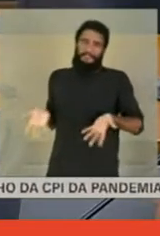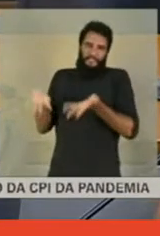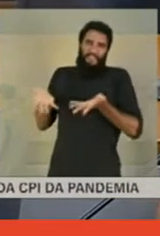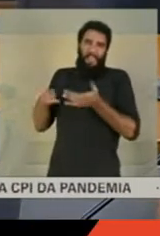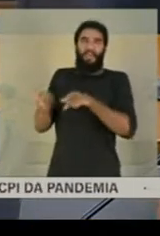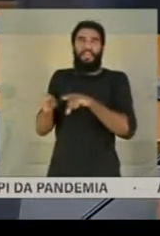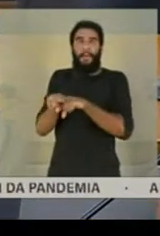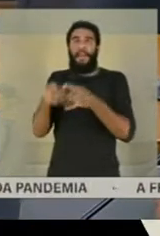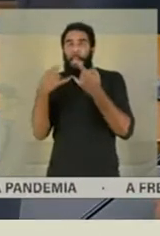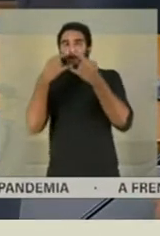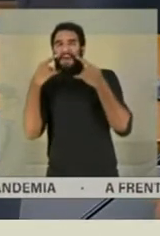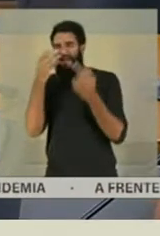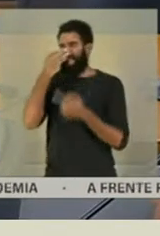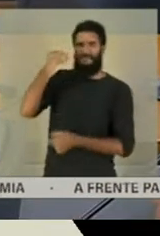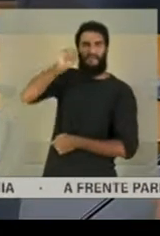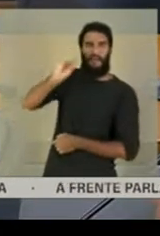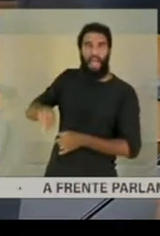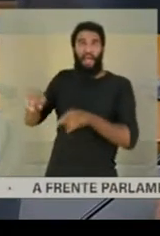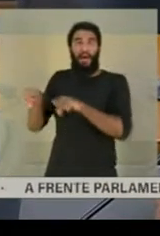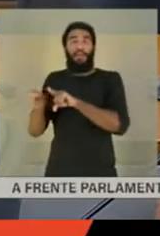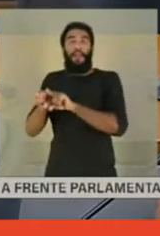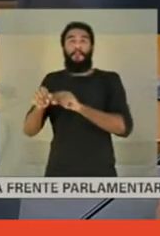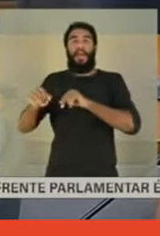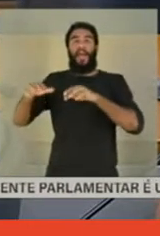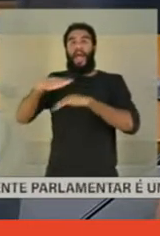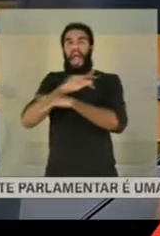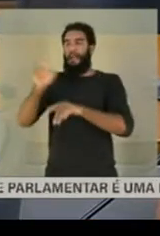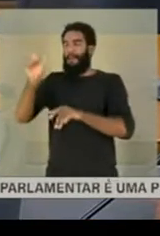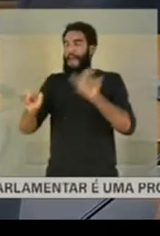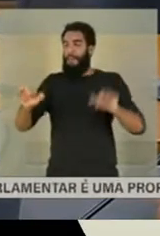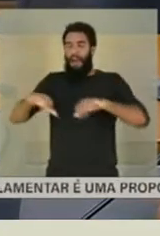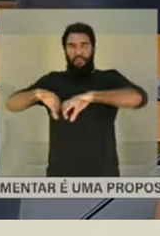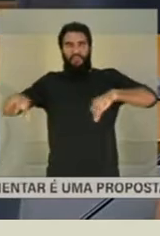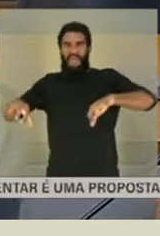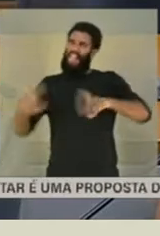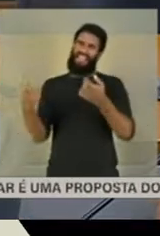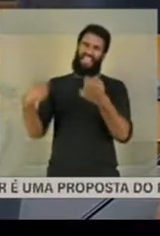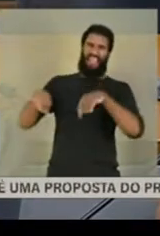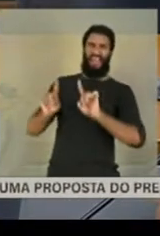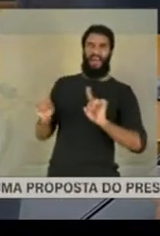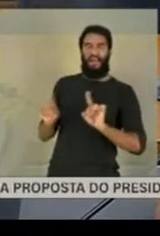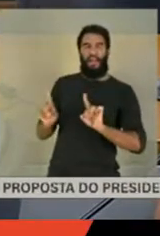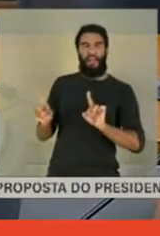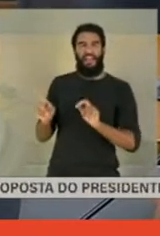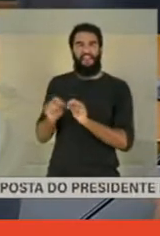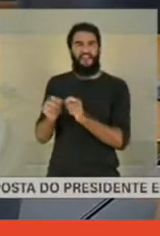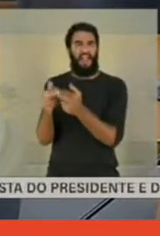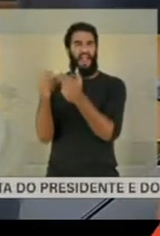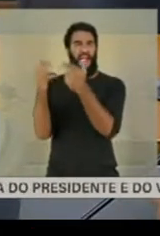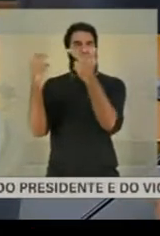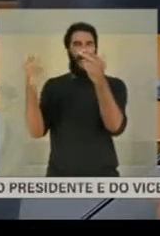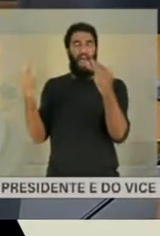presidente da